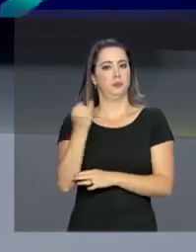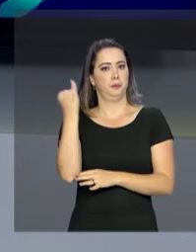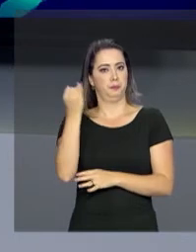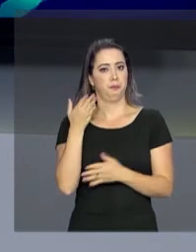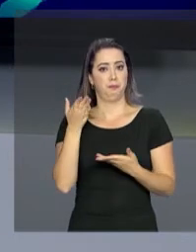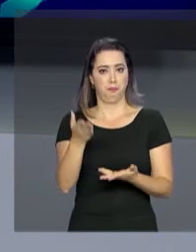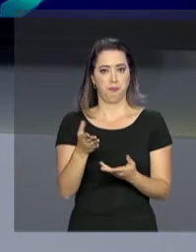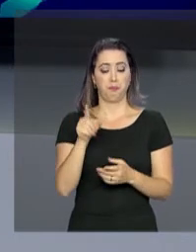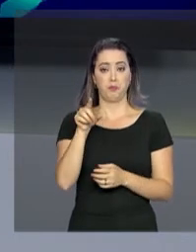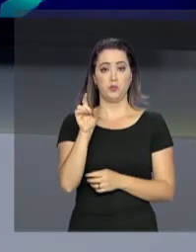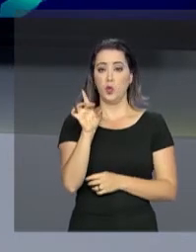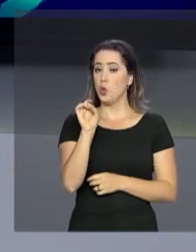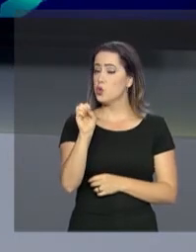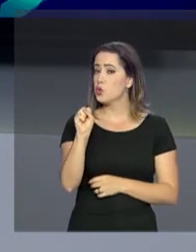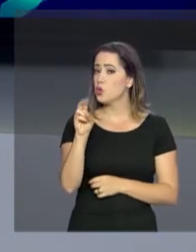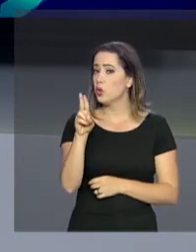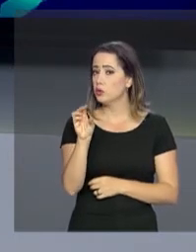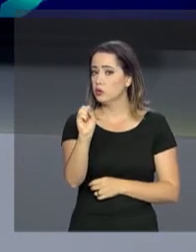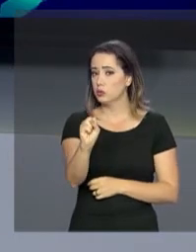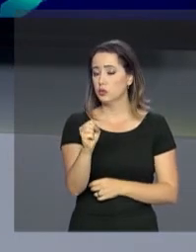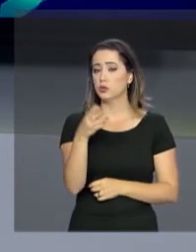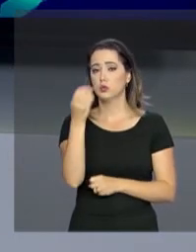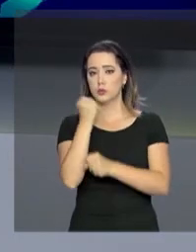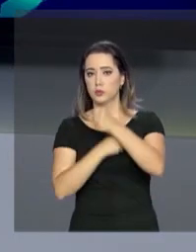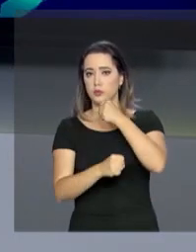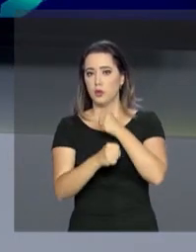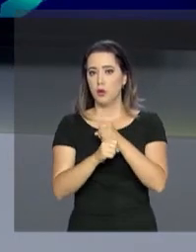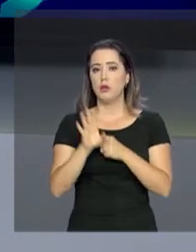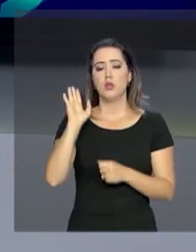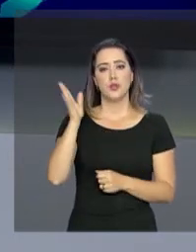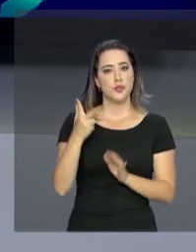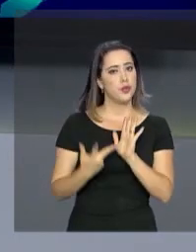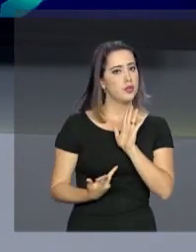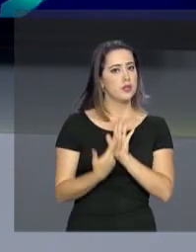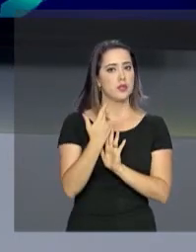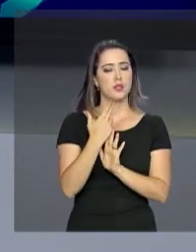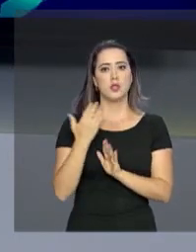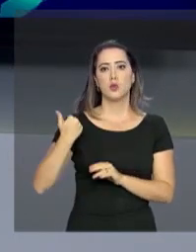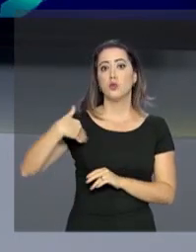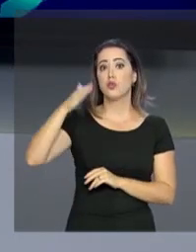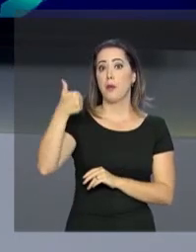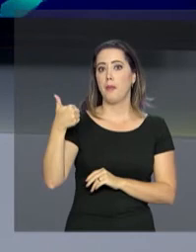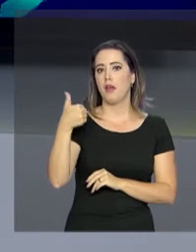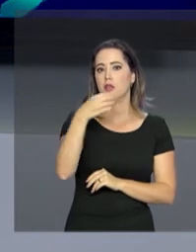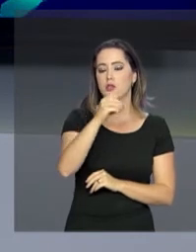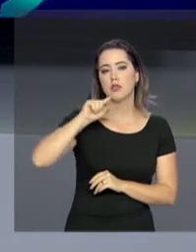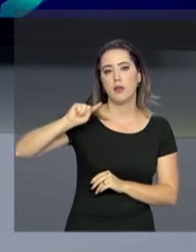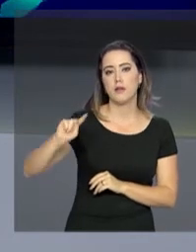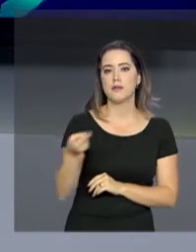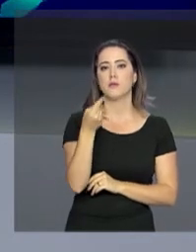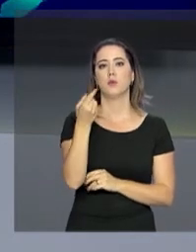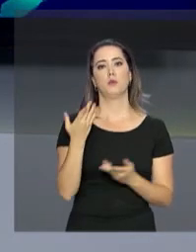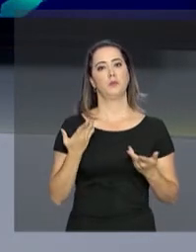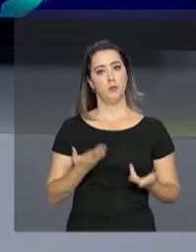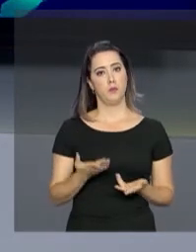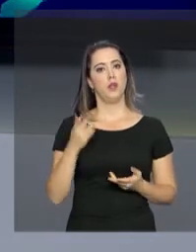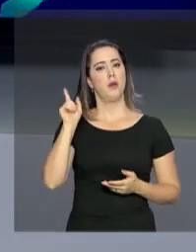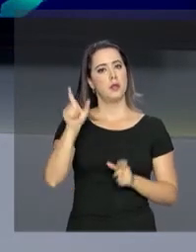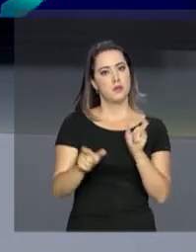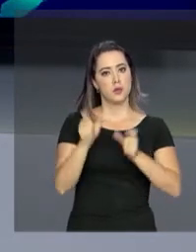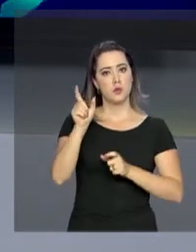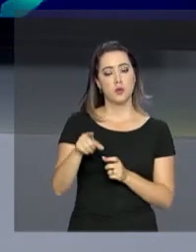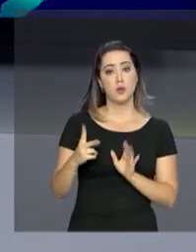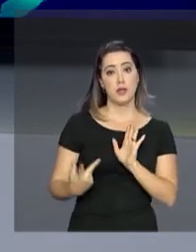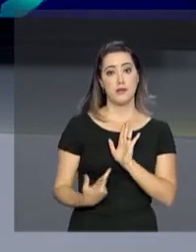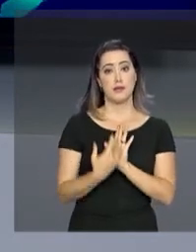Só no Sistema Único de Saúde, em 2017, foram realizados mais de 10 mil procedimentos desse tipo. Para muita gente,